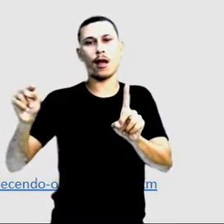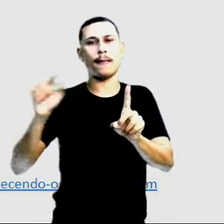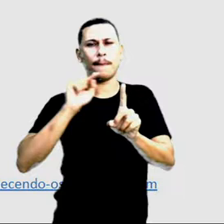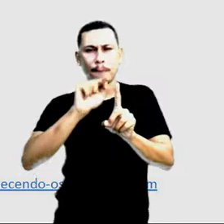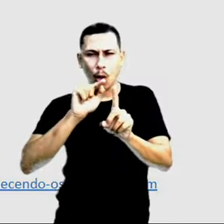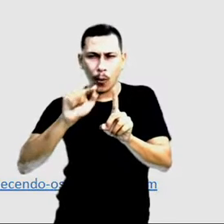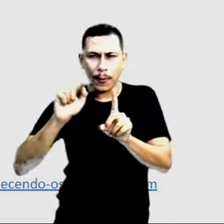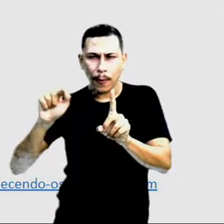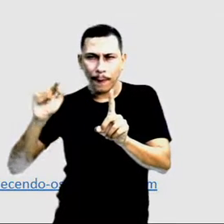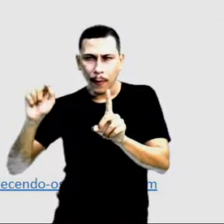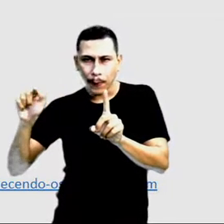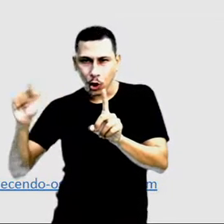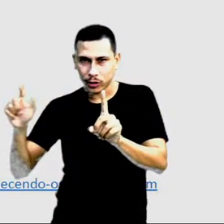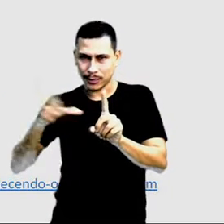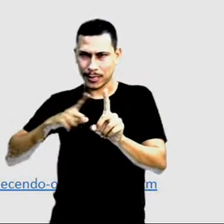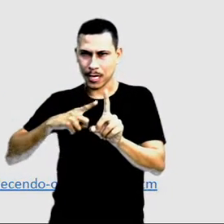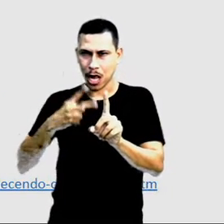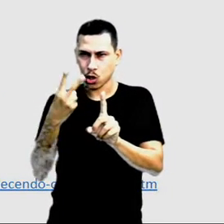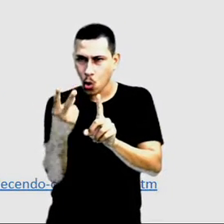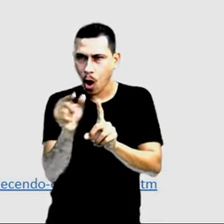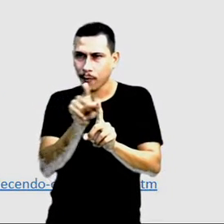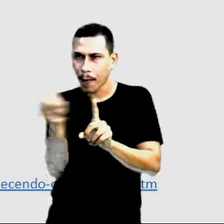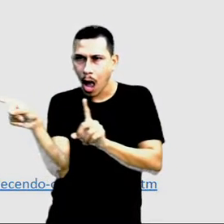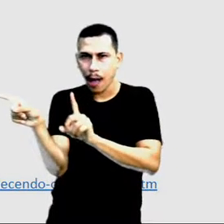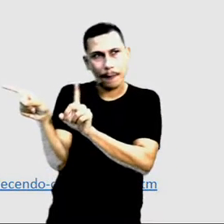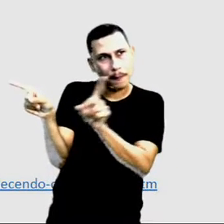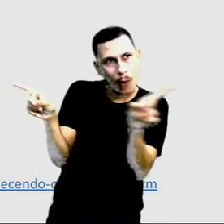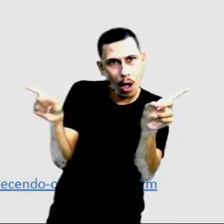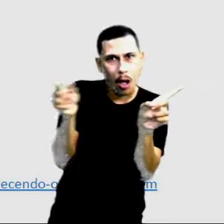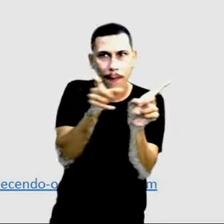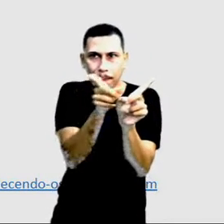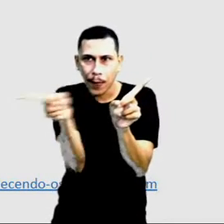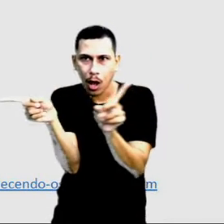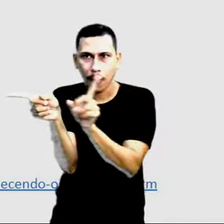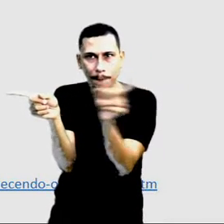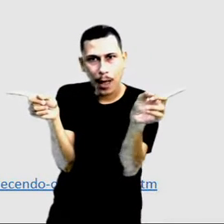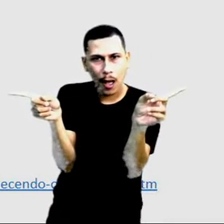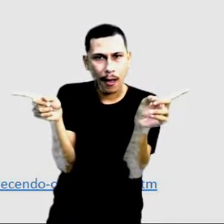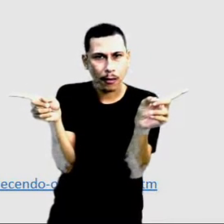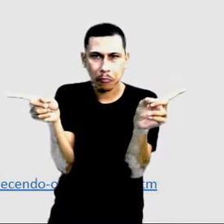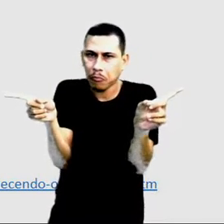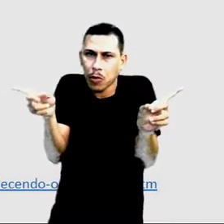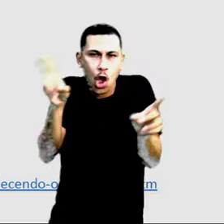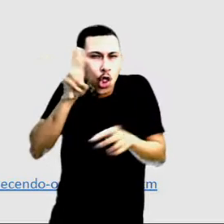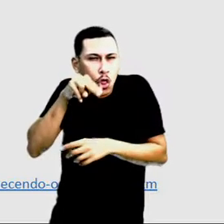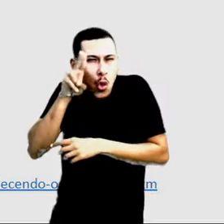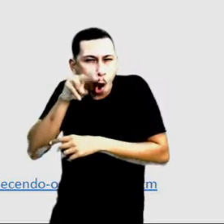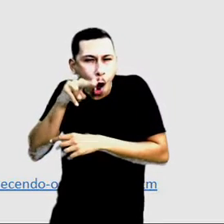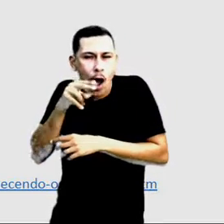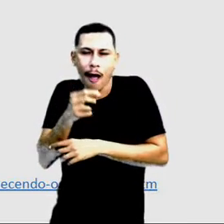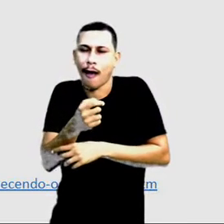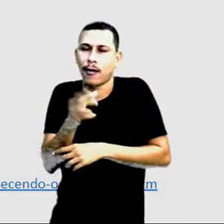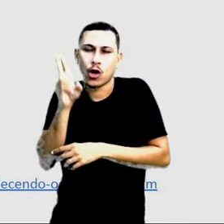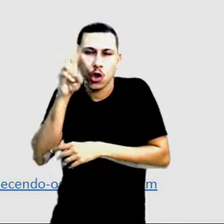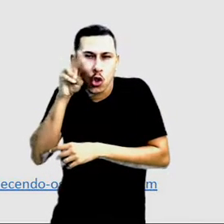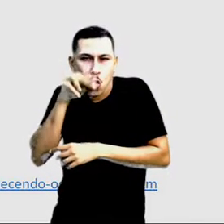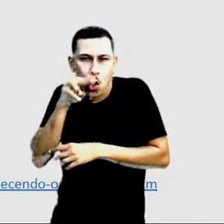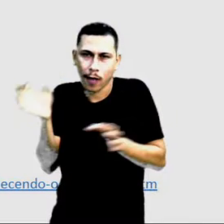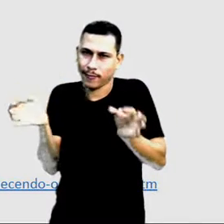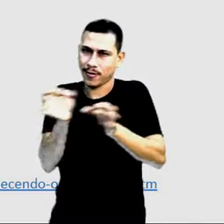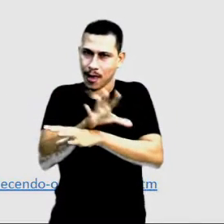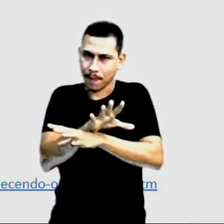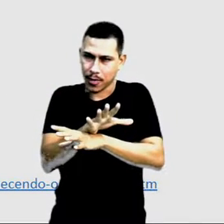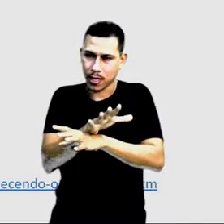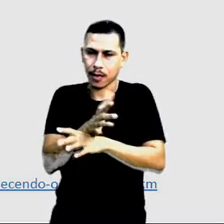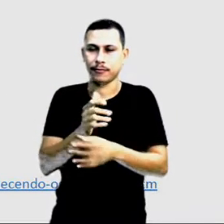pontos para as duas direções em que se estendem. Então, elas são infinitas e elas não se cruzam. Por isso que a gente chama elas